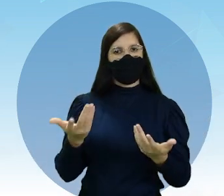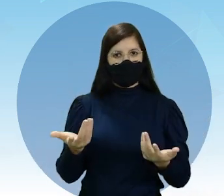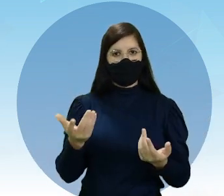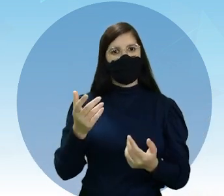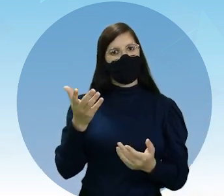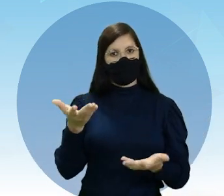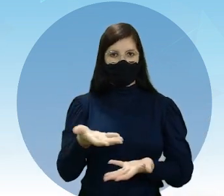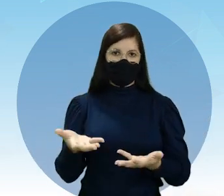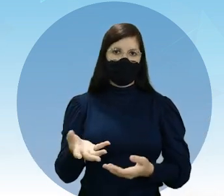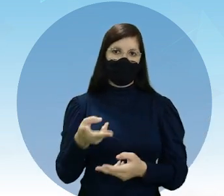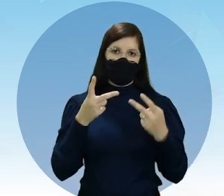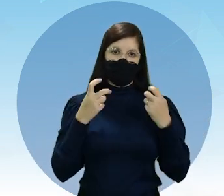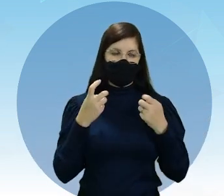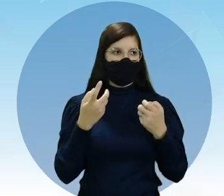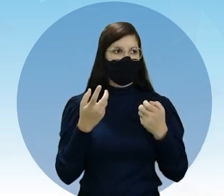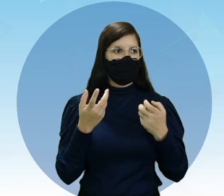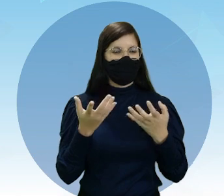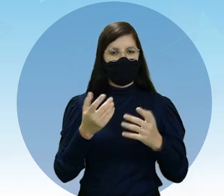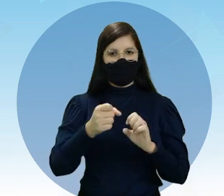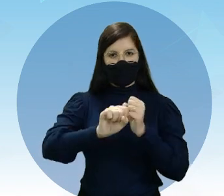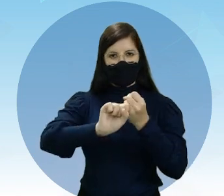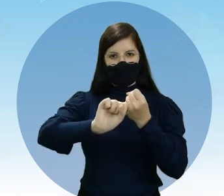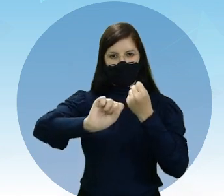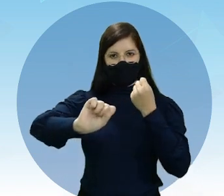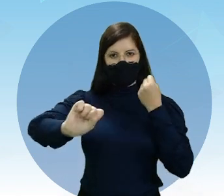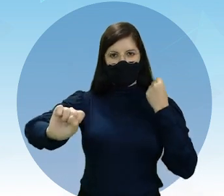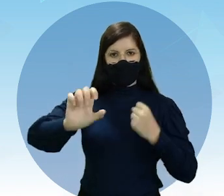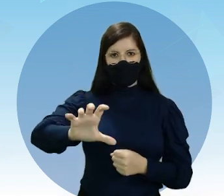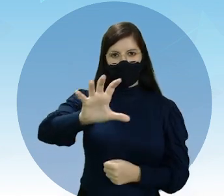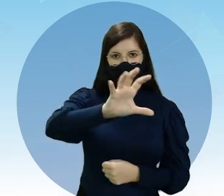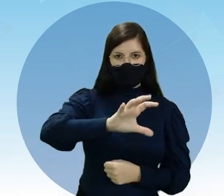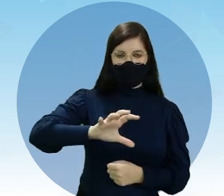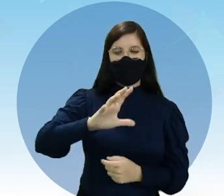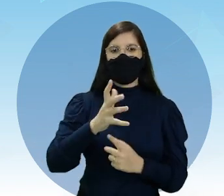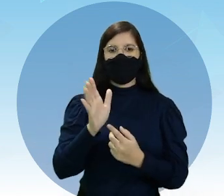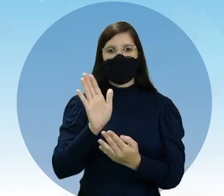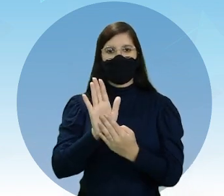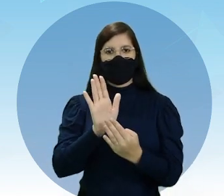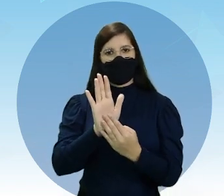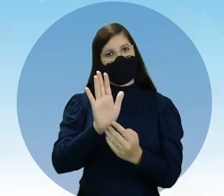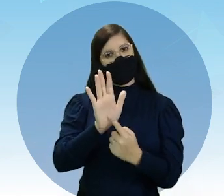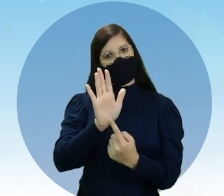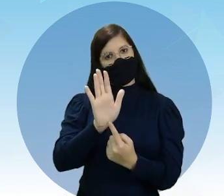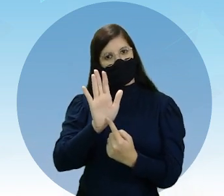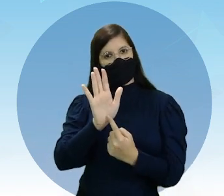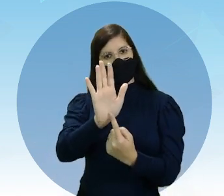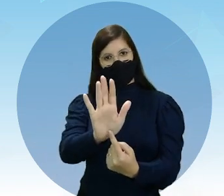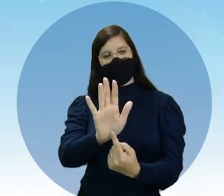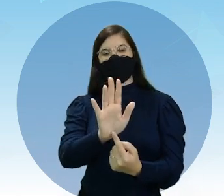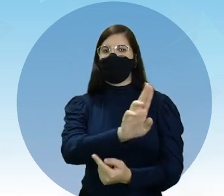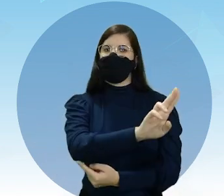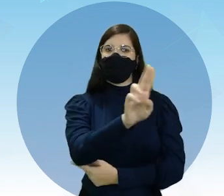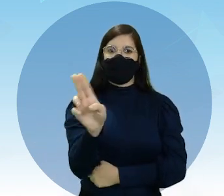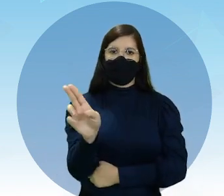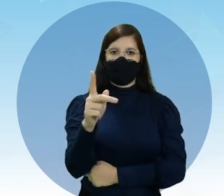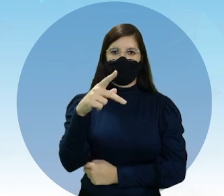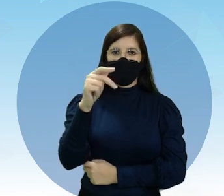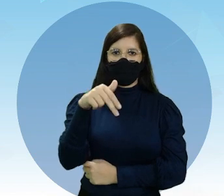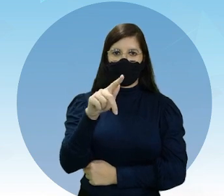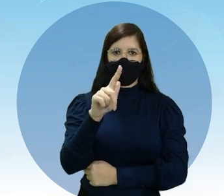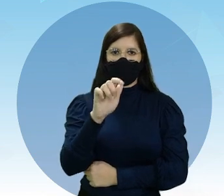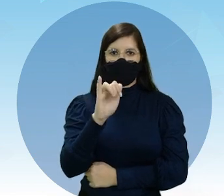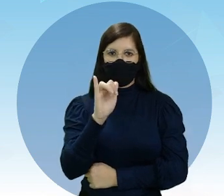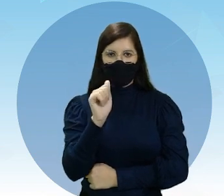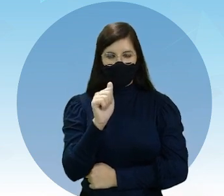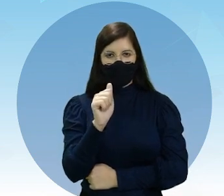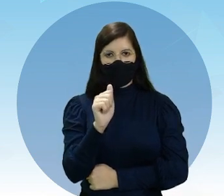A este supercontinente foi proposto o nome aí de Pangeia, e a sua